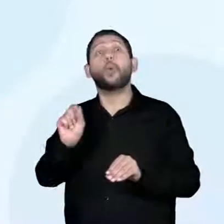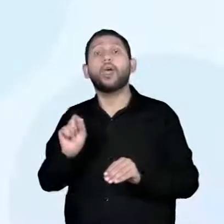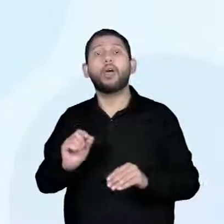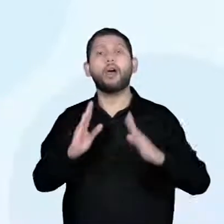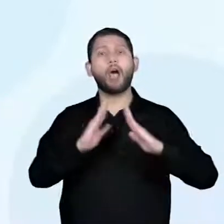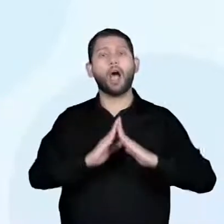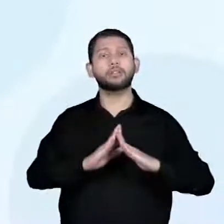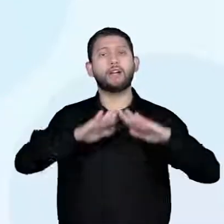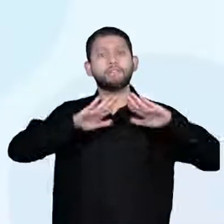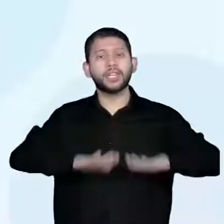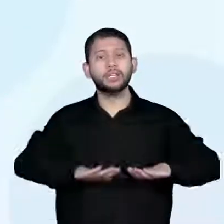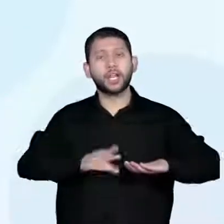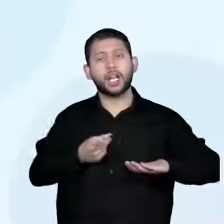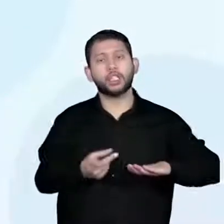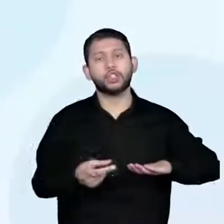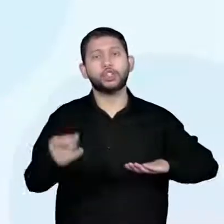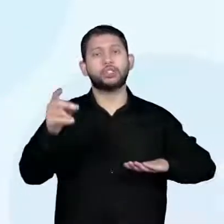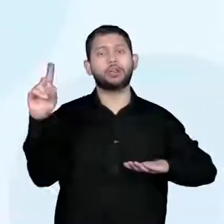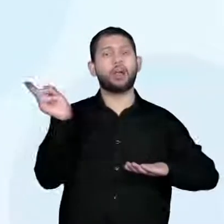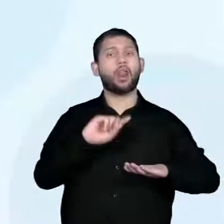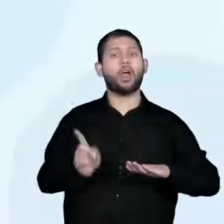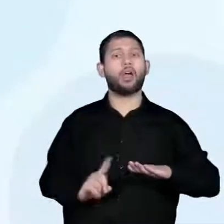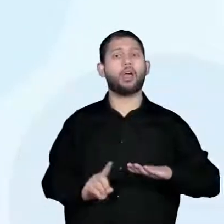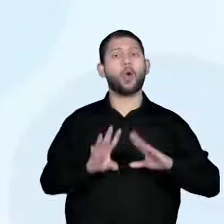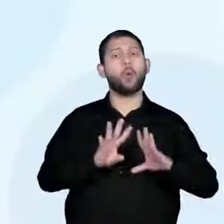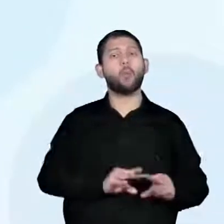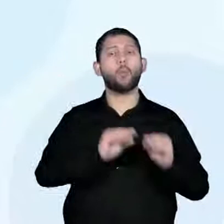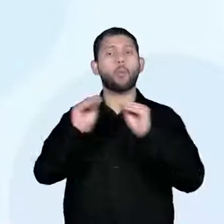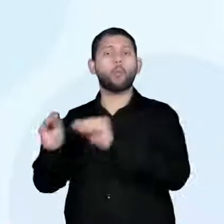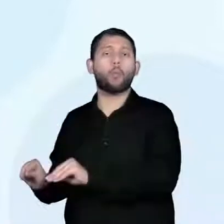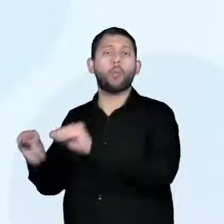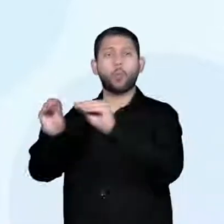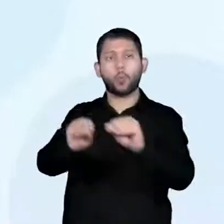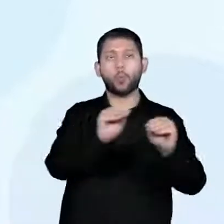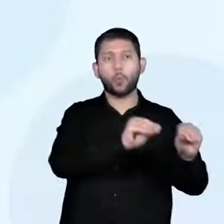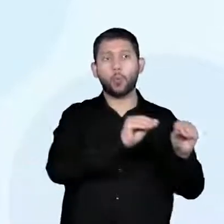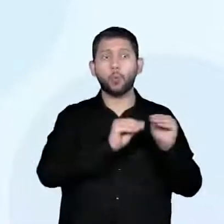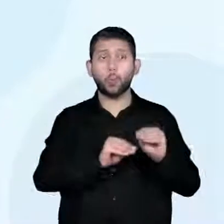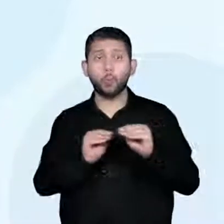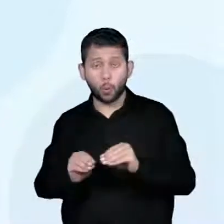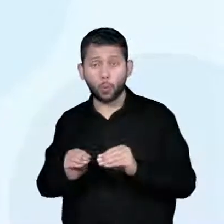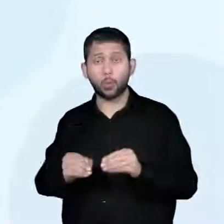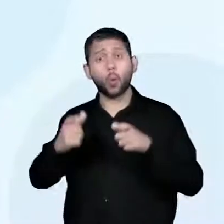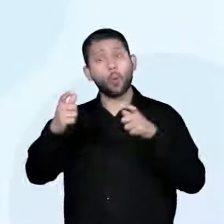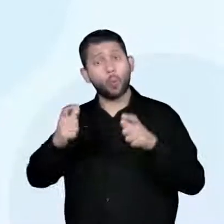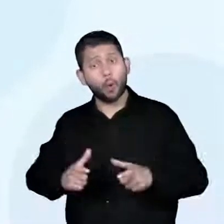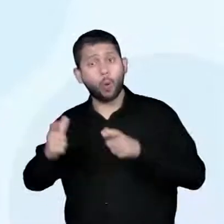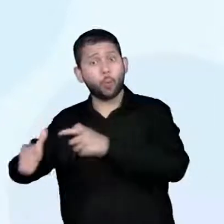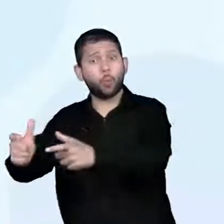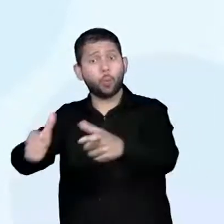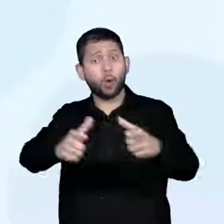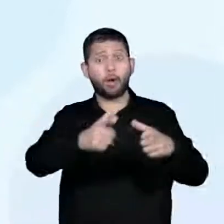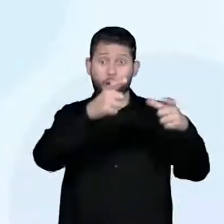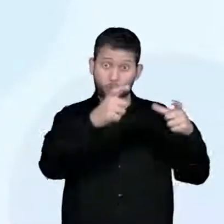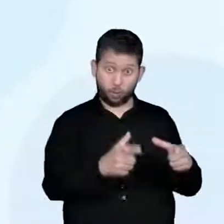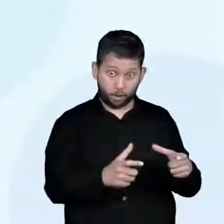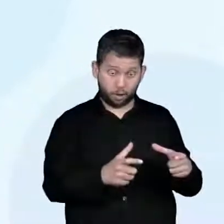uma habitação fixa, que vivem